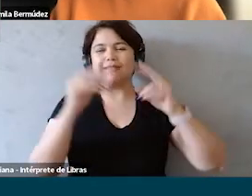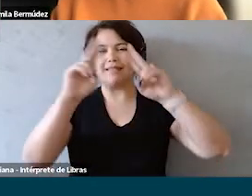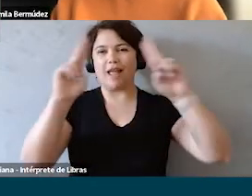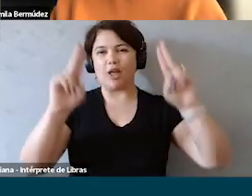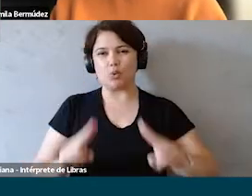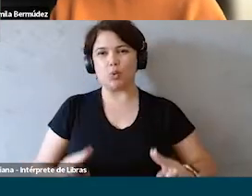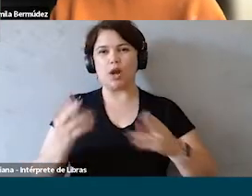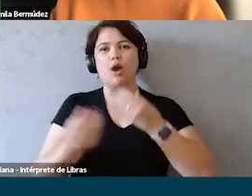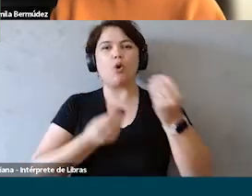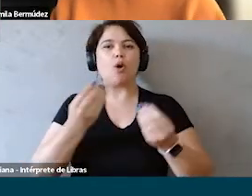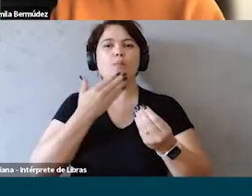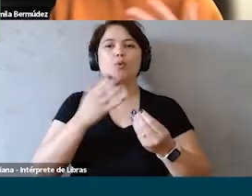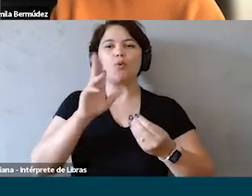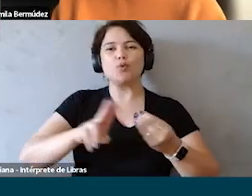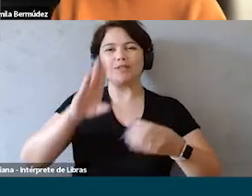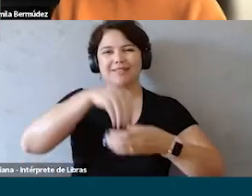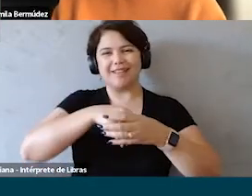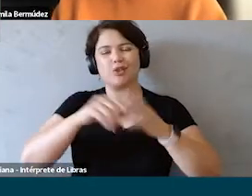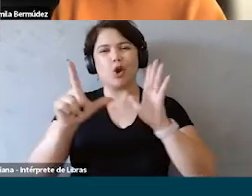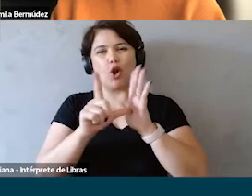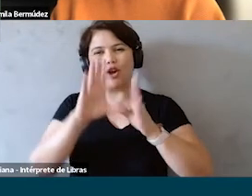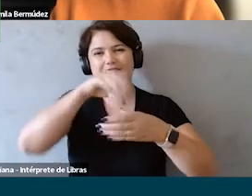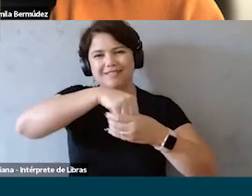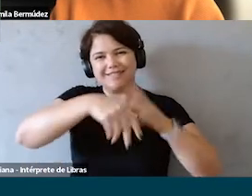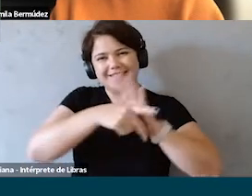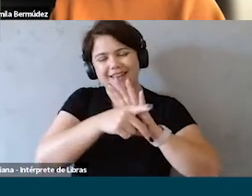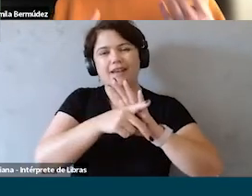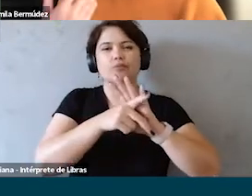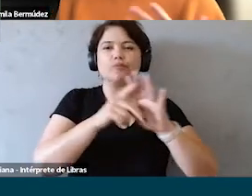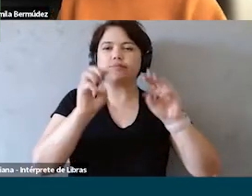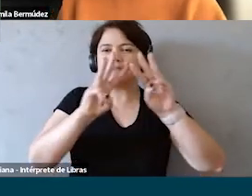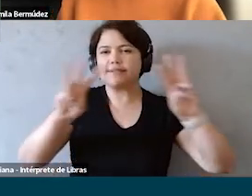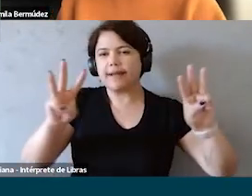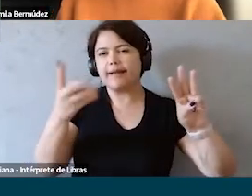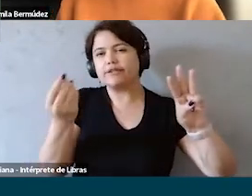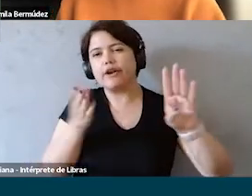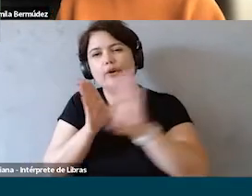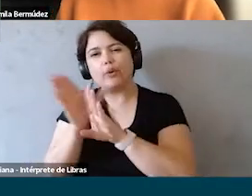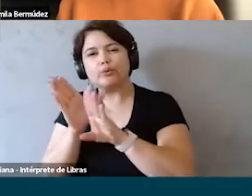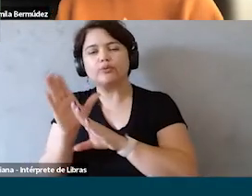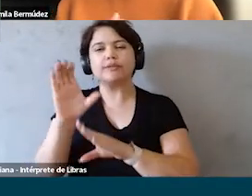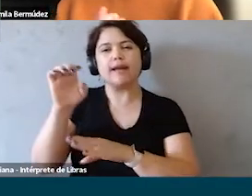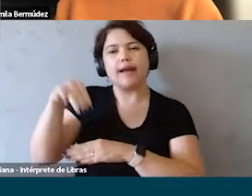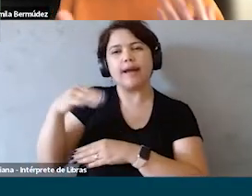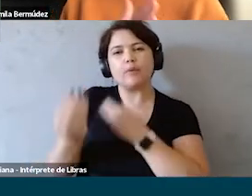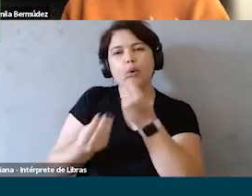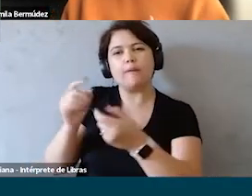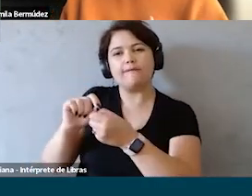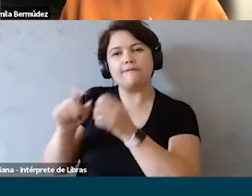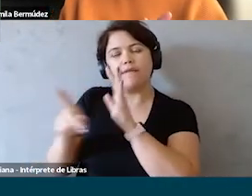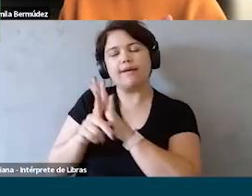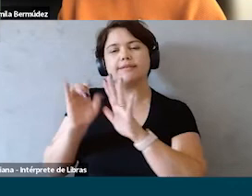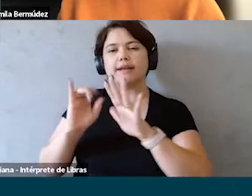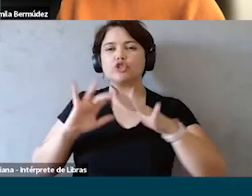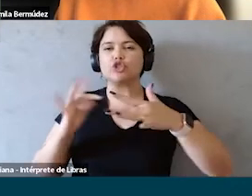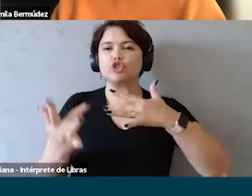como que ela usa o CN Commerce, a loja da consultora dentro do site da Natura, que tipo de atividade de consultoria ela realiza, sendo essas